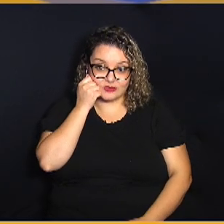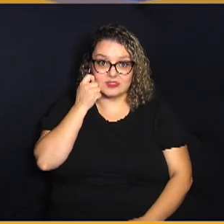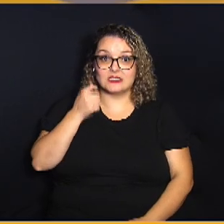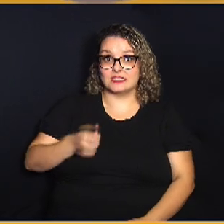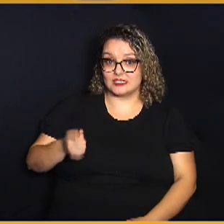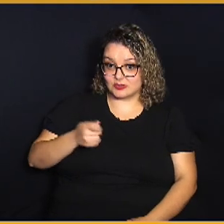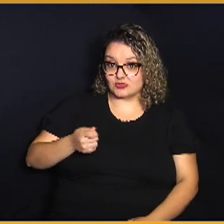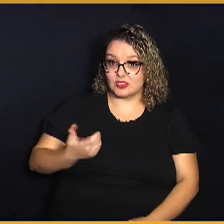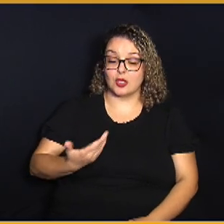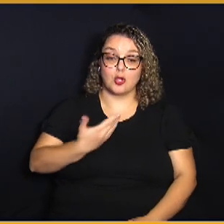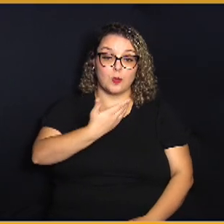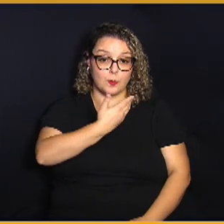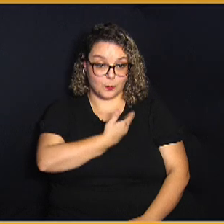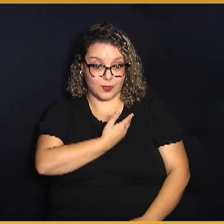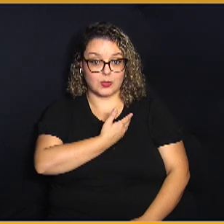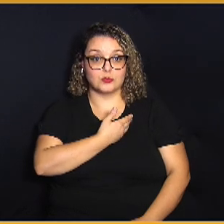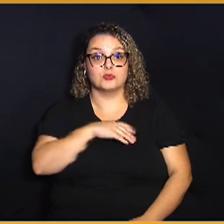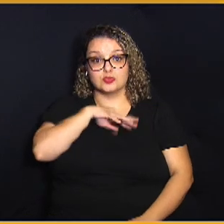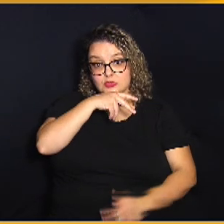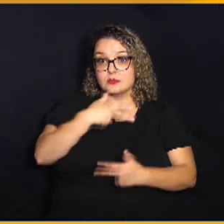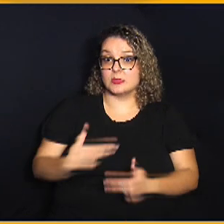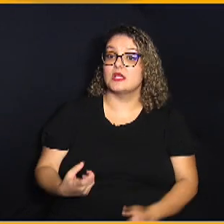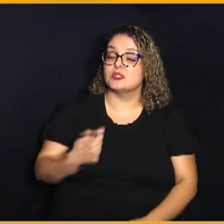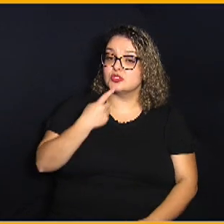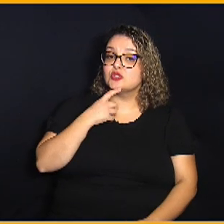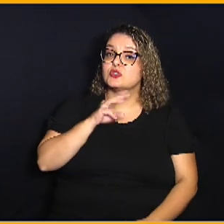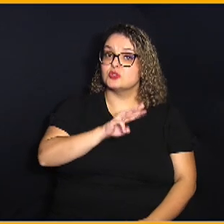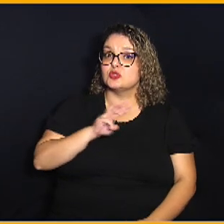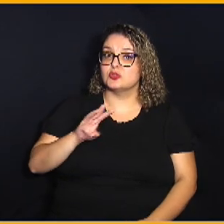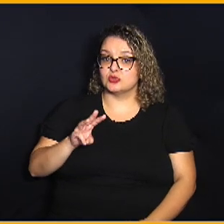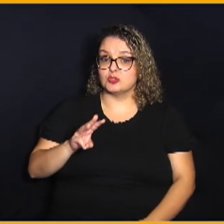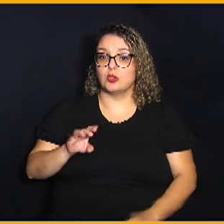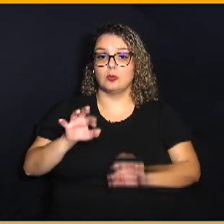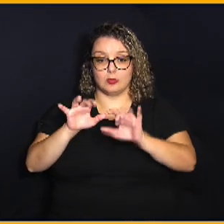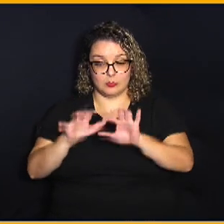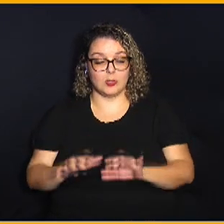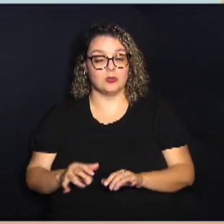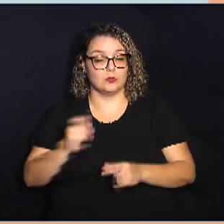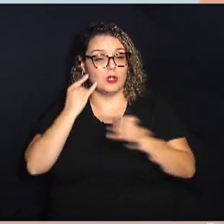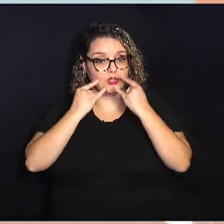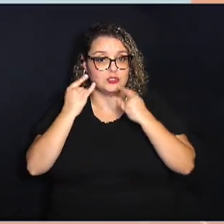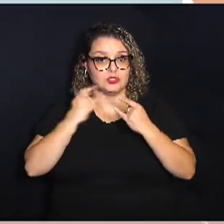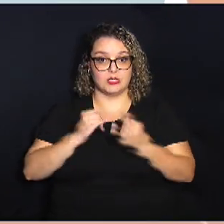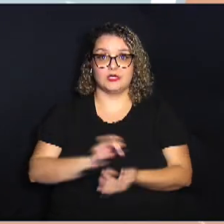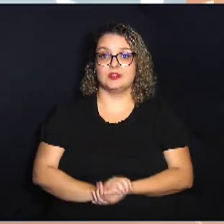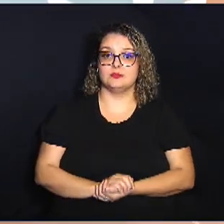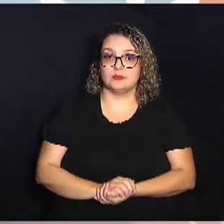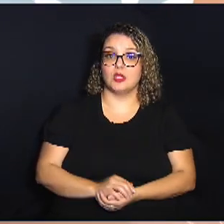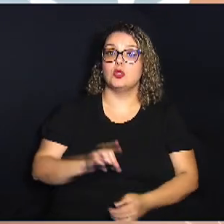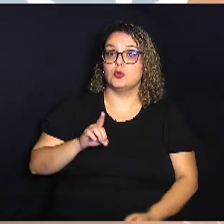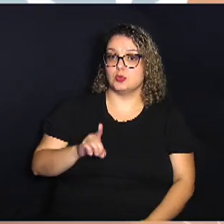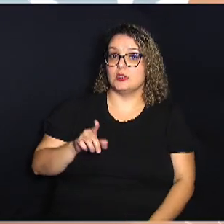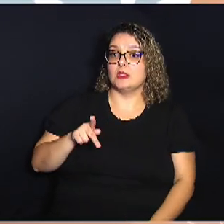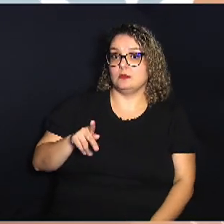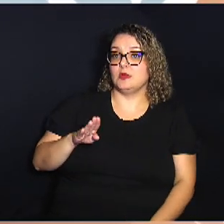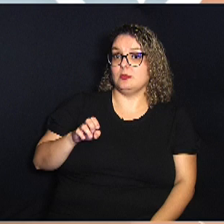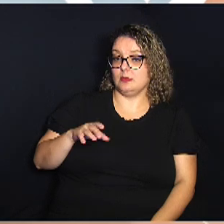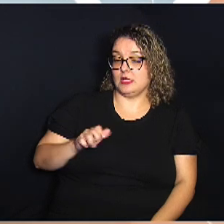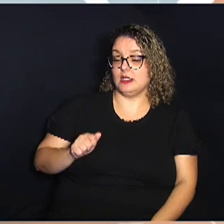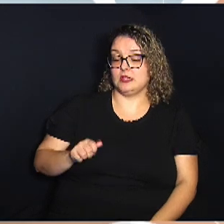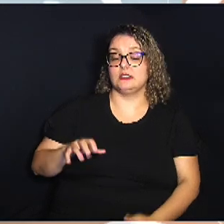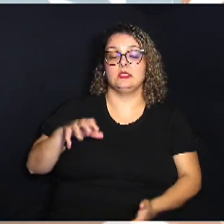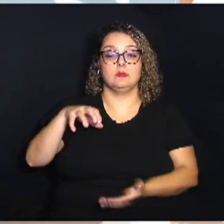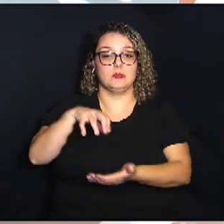Amigos dos Animais de Campinas entre no site e preencha a ficha de interesse e o DPBEA Departamento de